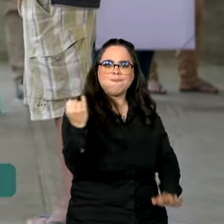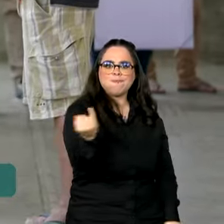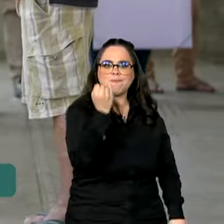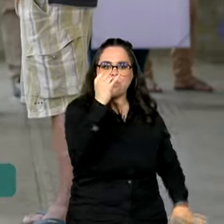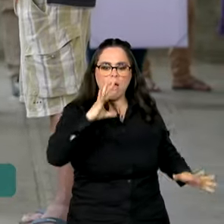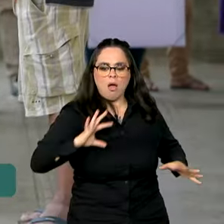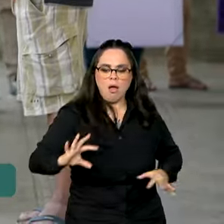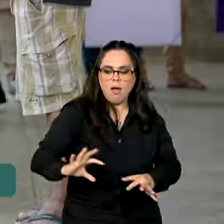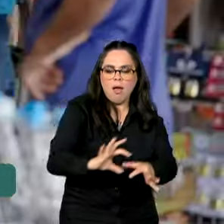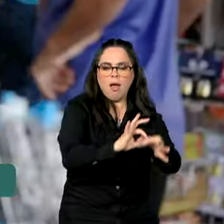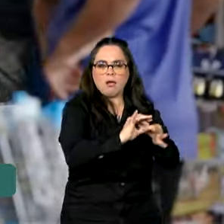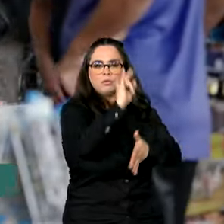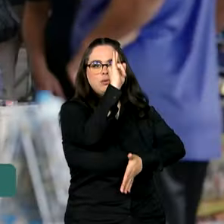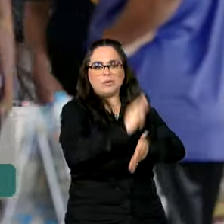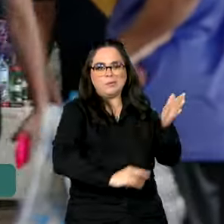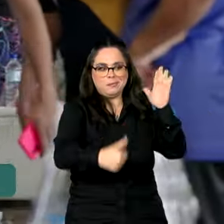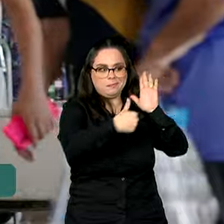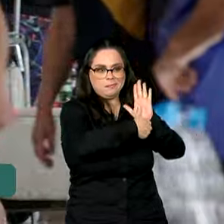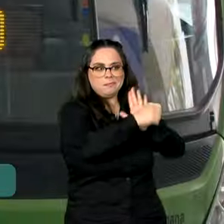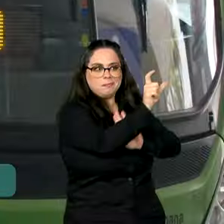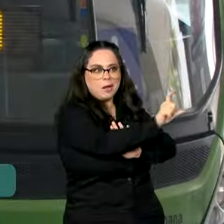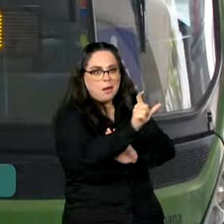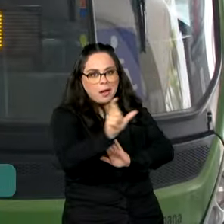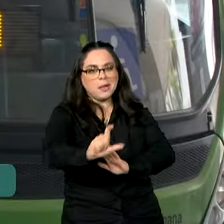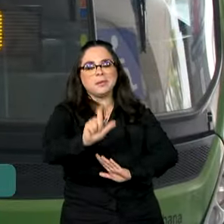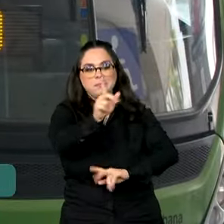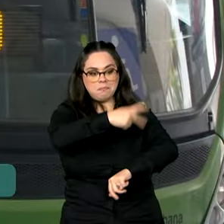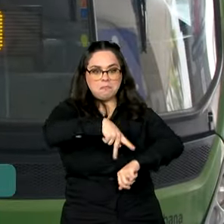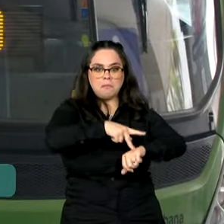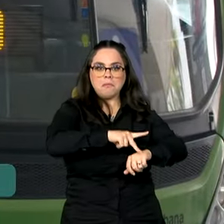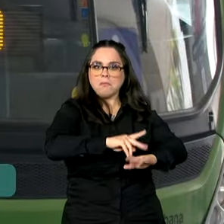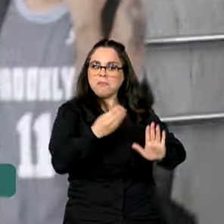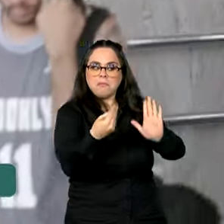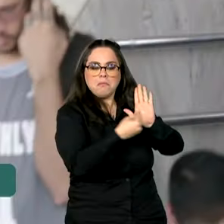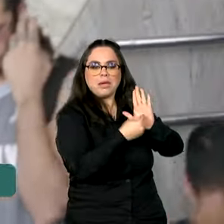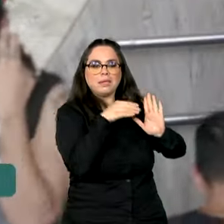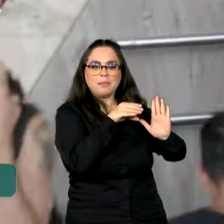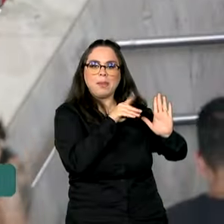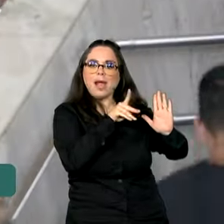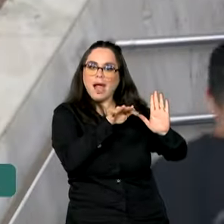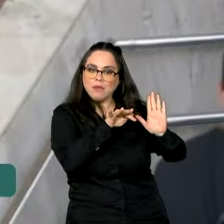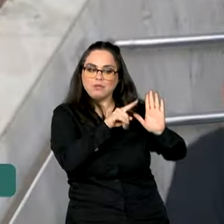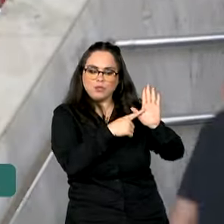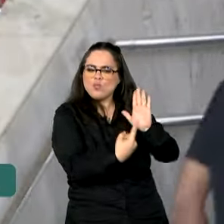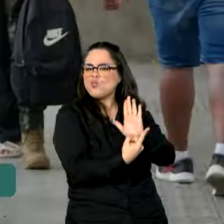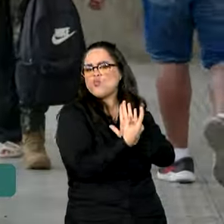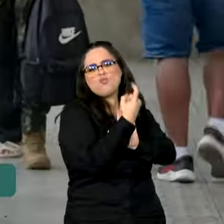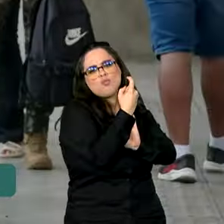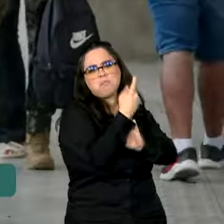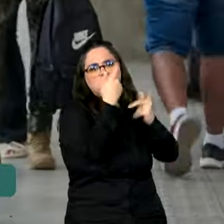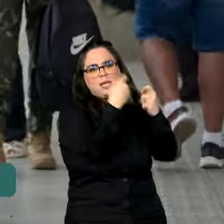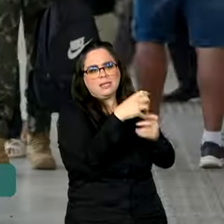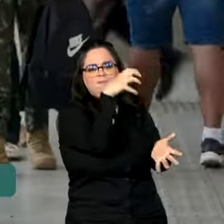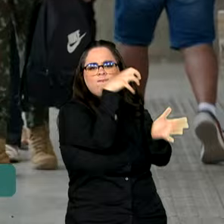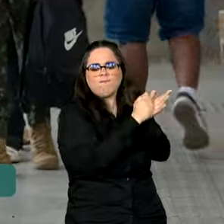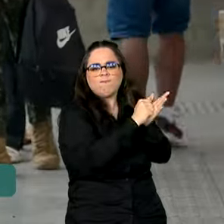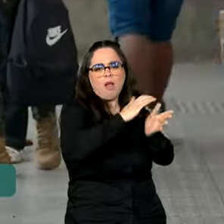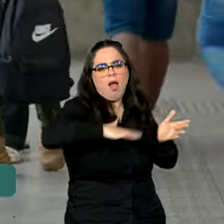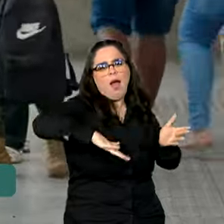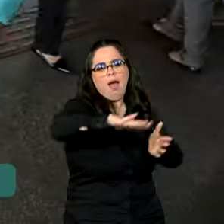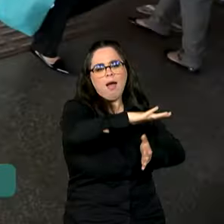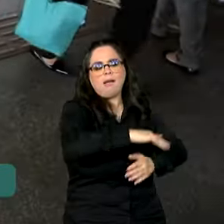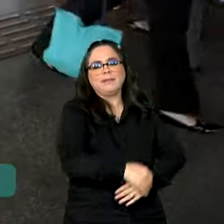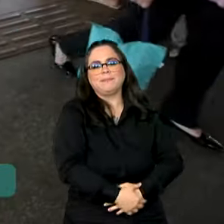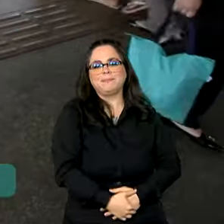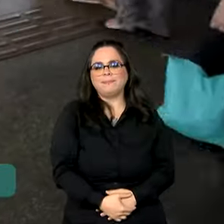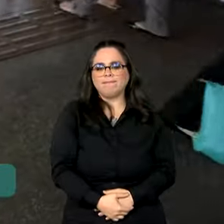unificação dos documentos de identificação no país, que determina o CPF como o único número de registro geral nacional.